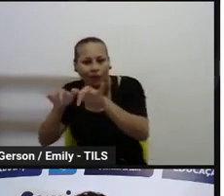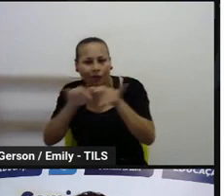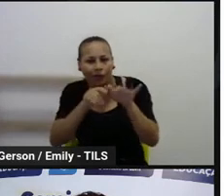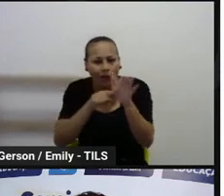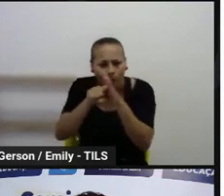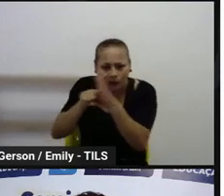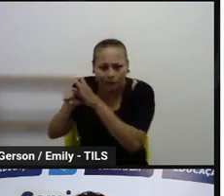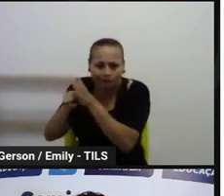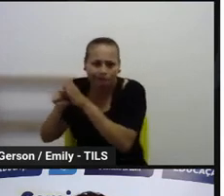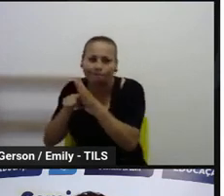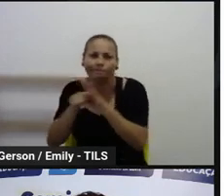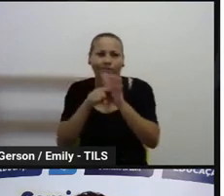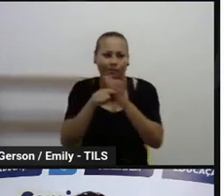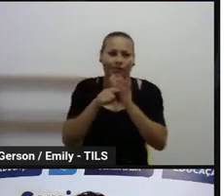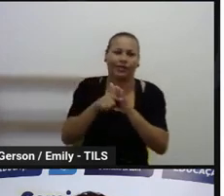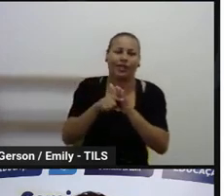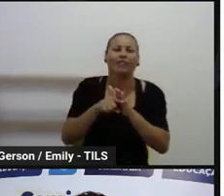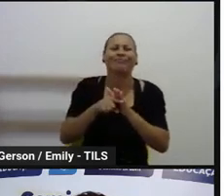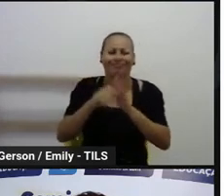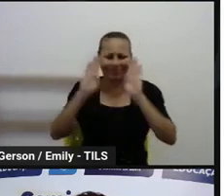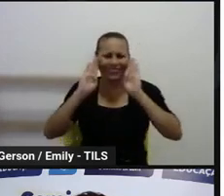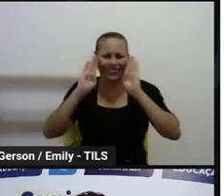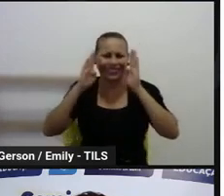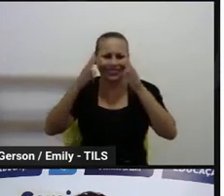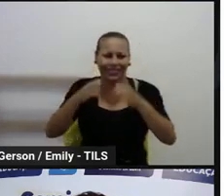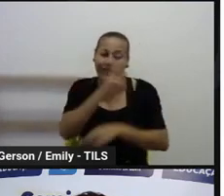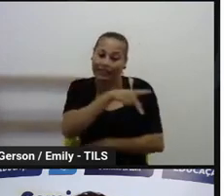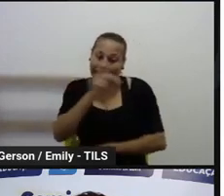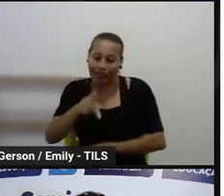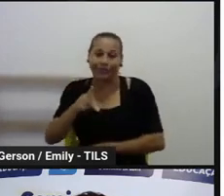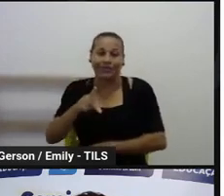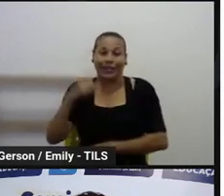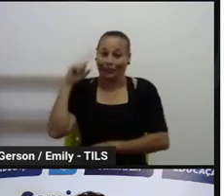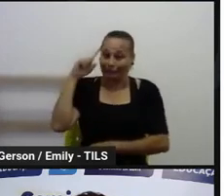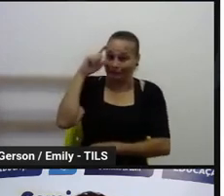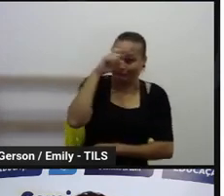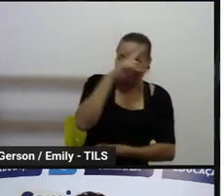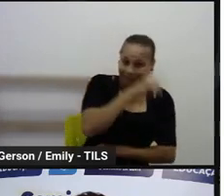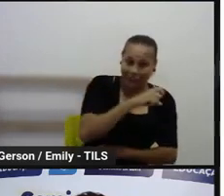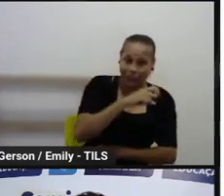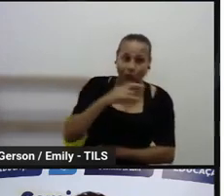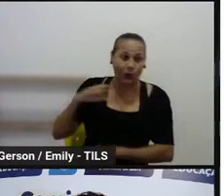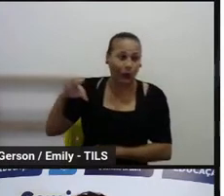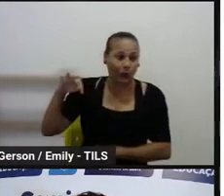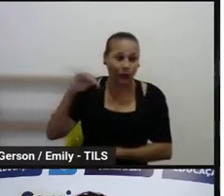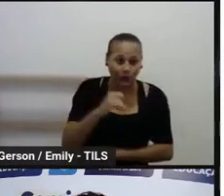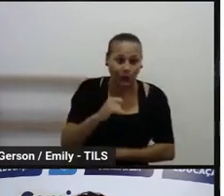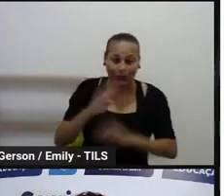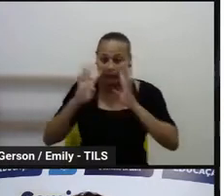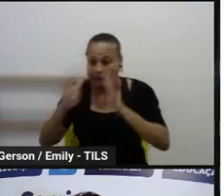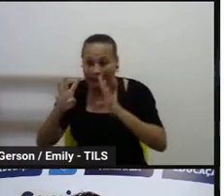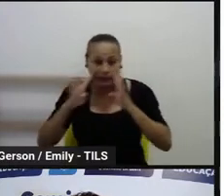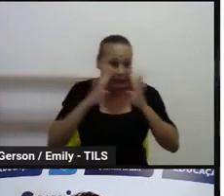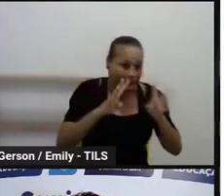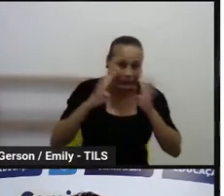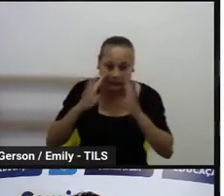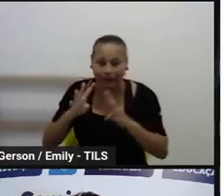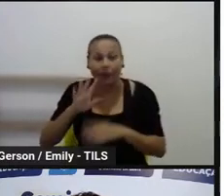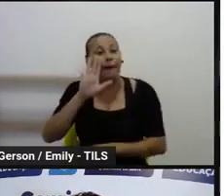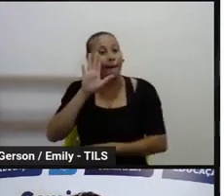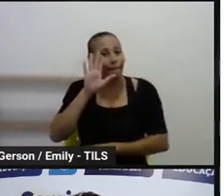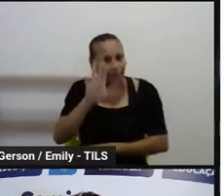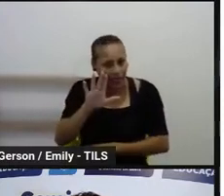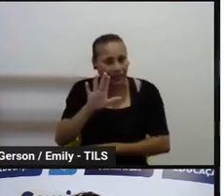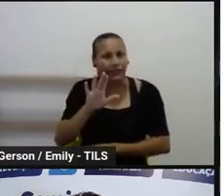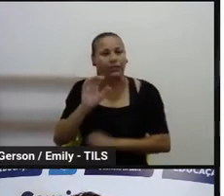sabemos que é um desafio para os professores, para os gestores, para nós da educação, da Secretaria da Educação também,